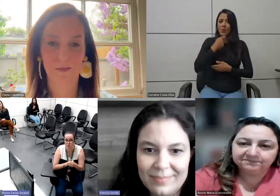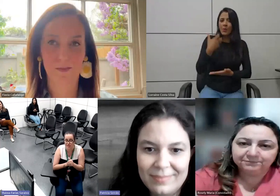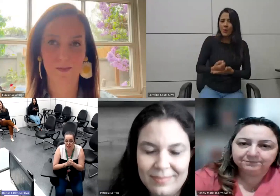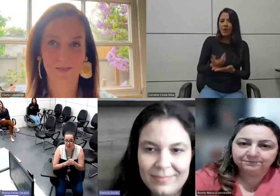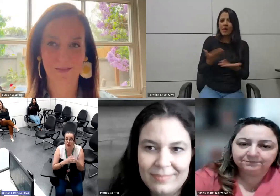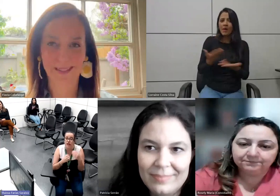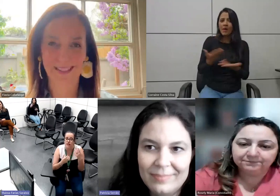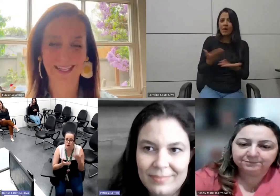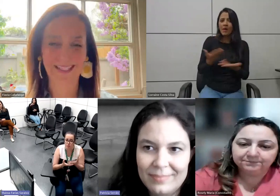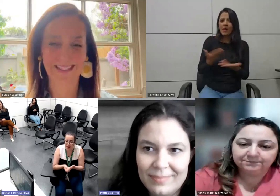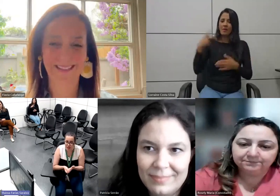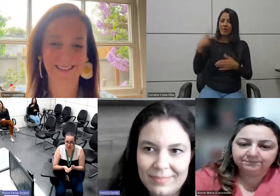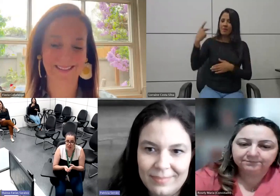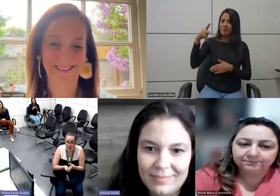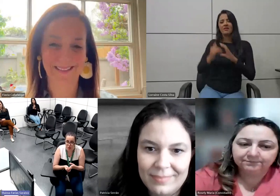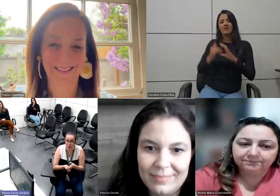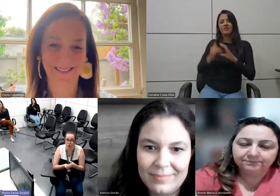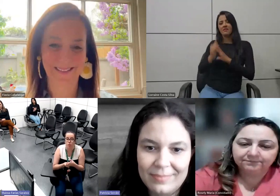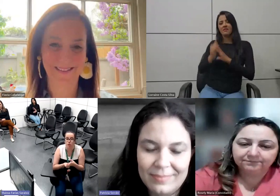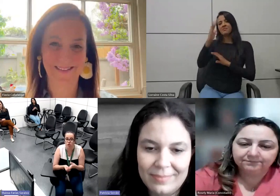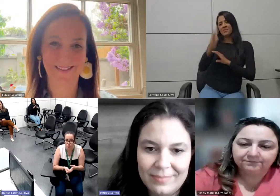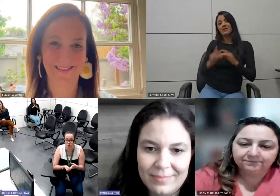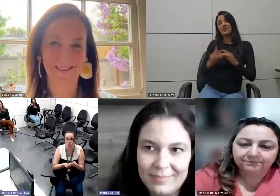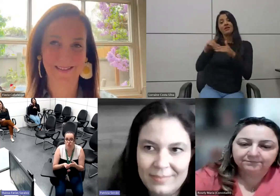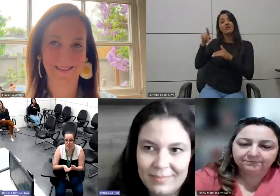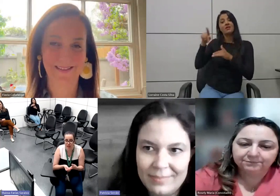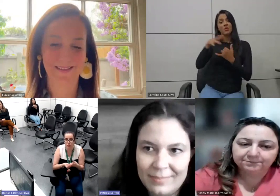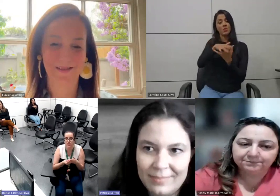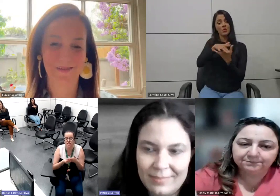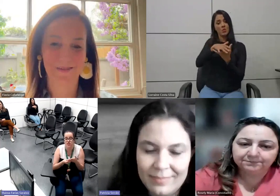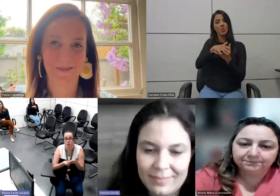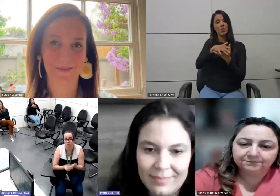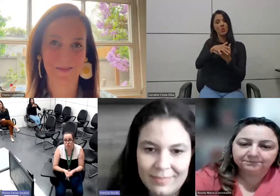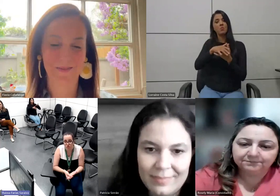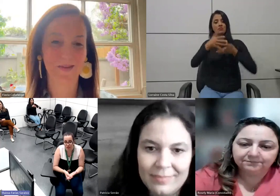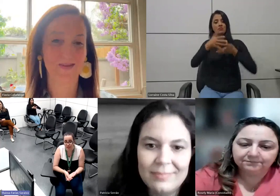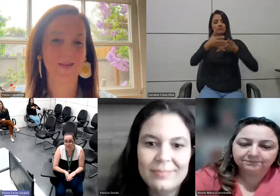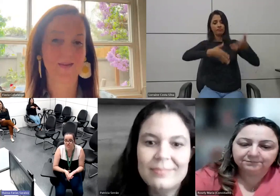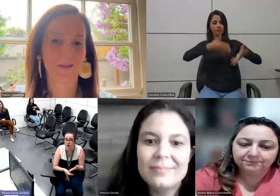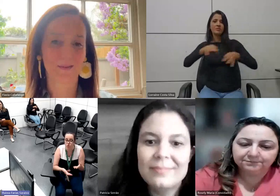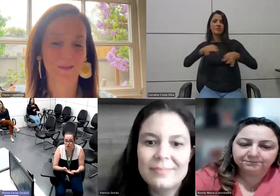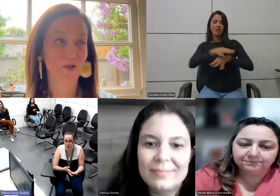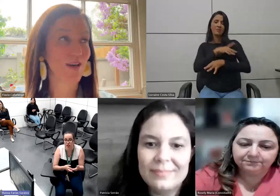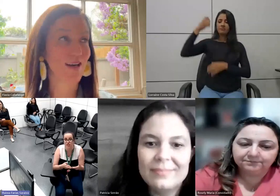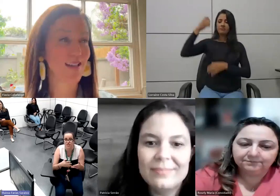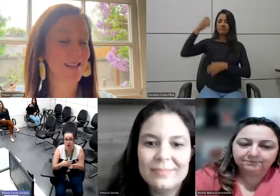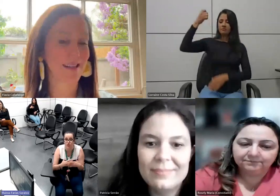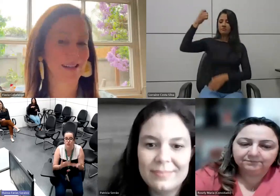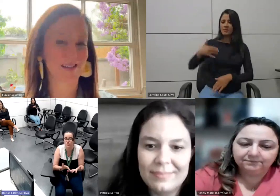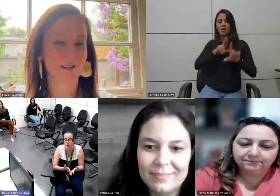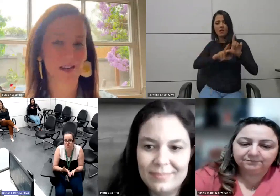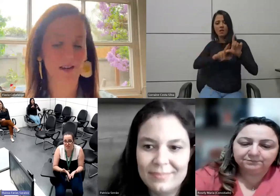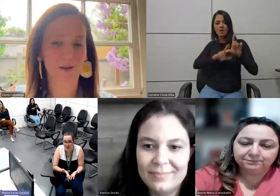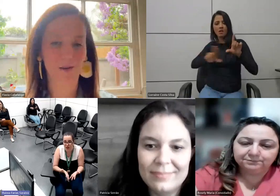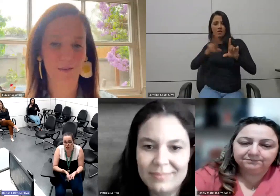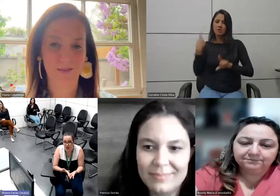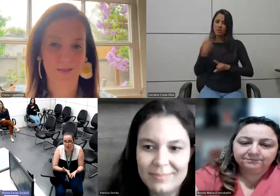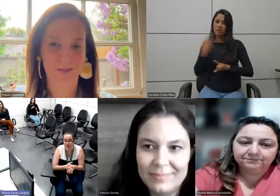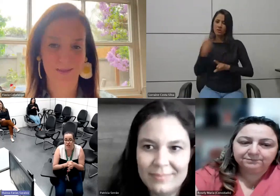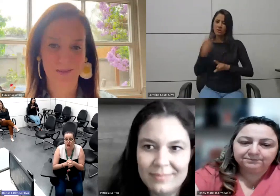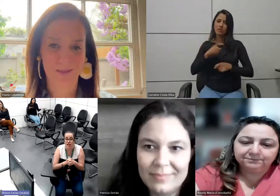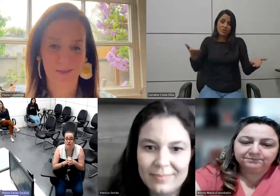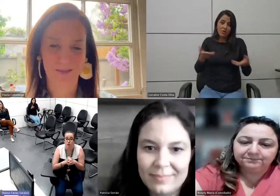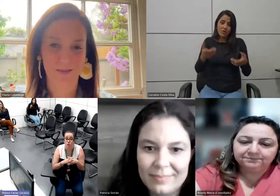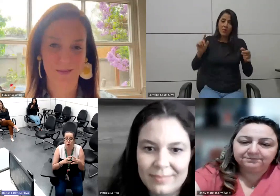agora aqui pelo EBC também já indo para o youtube com libras e com transcrição com legendas que é o que a gente pode fazer